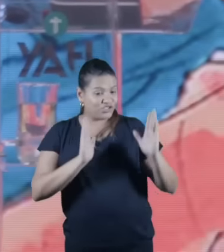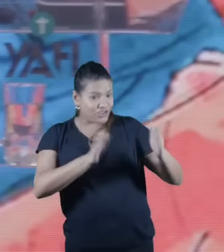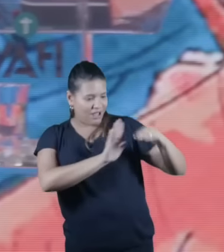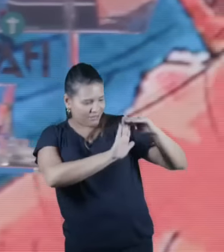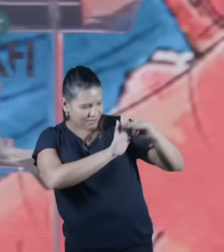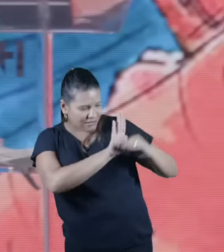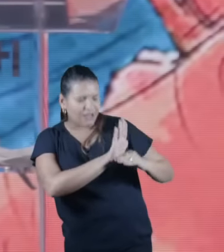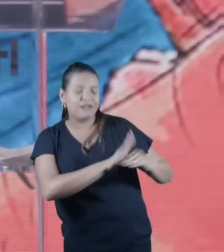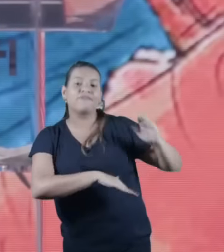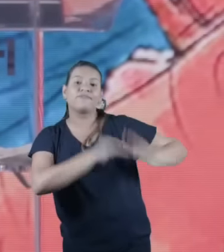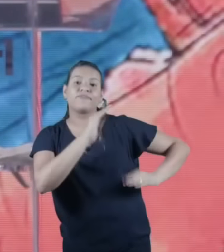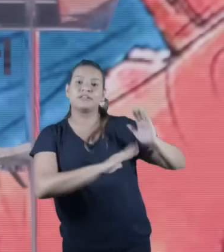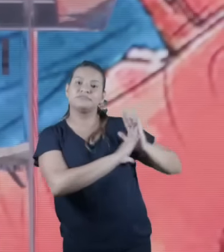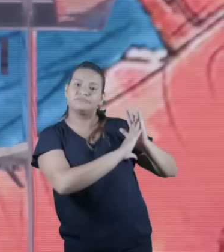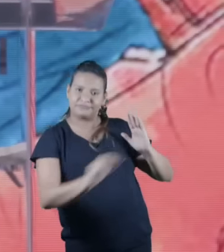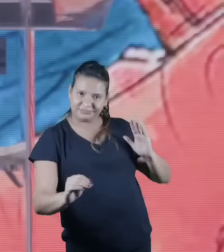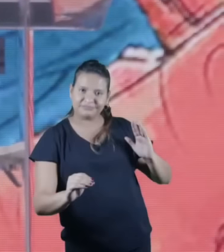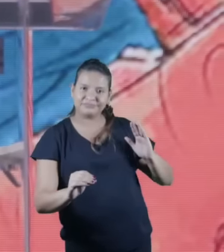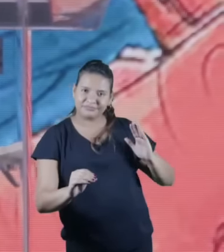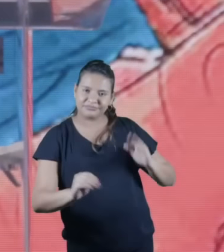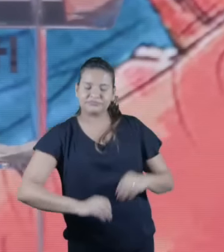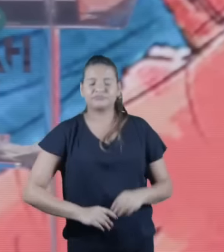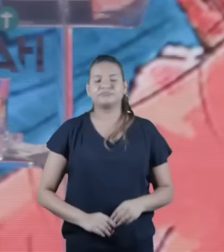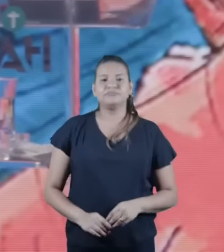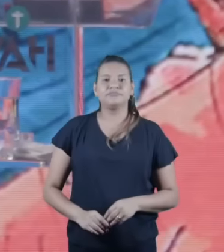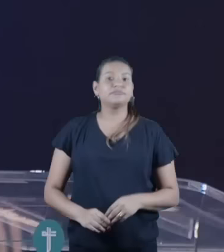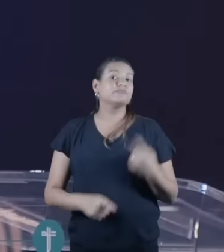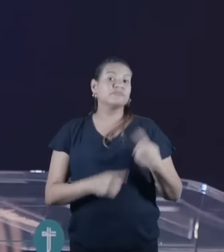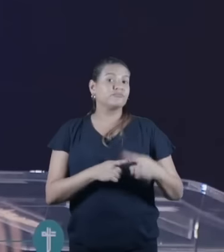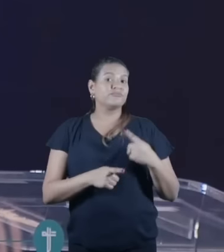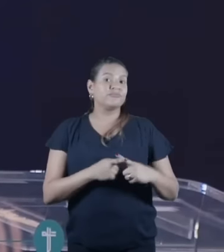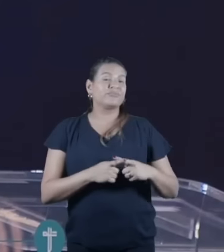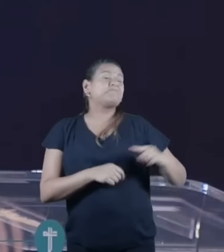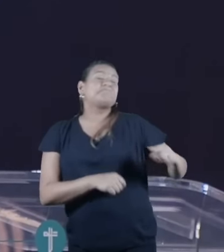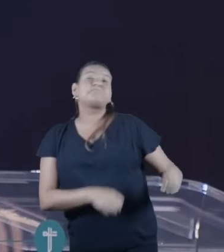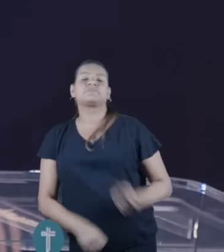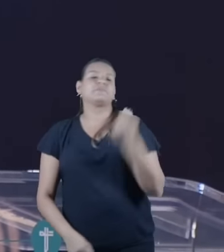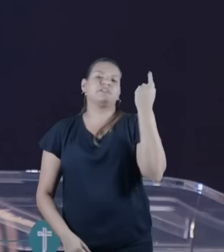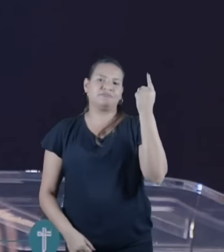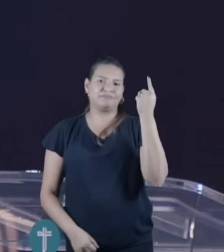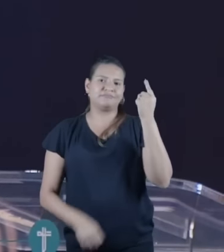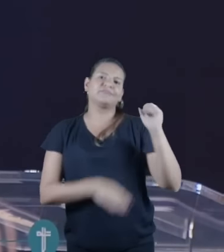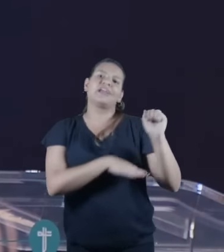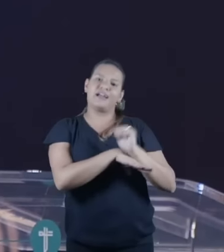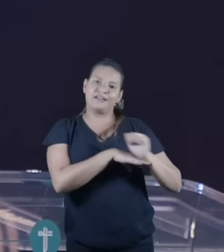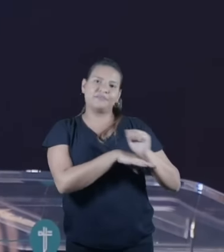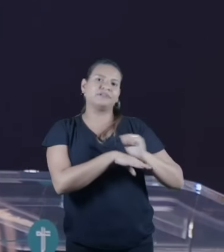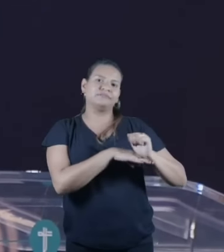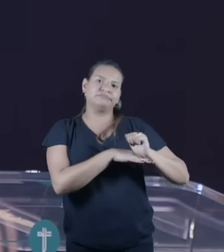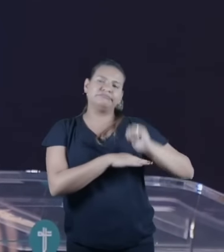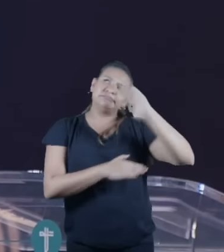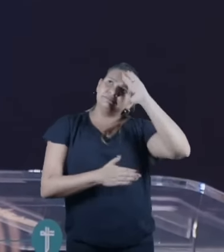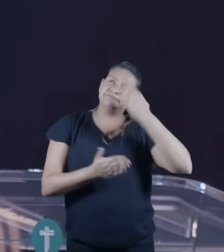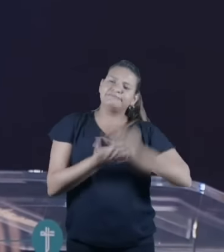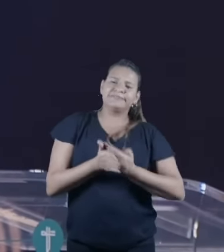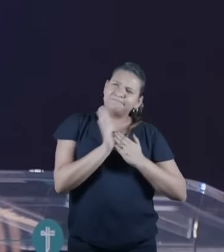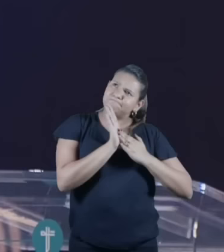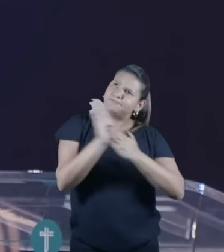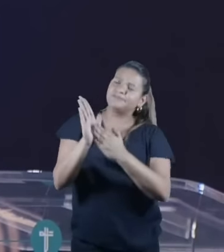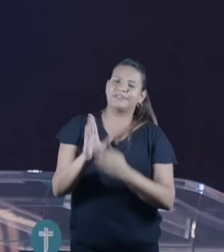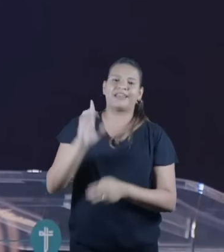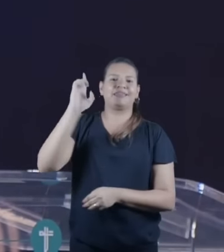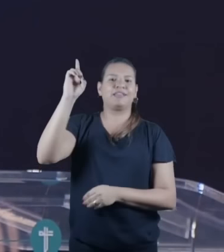Então, graças a Abraão, outra vez o patriarca, o primeiro monoteísta que deu origem à nossa fé.